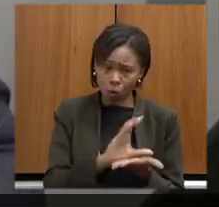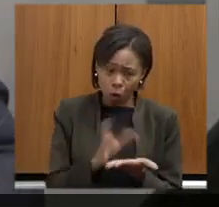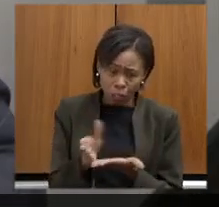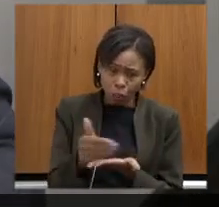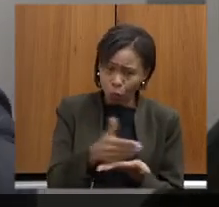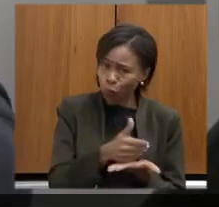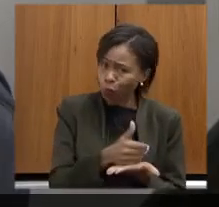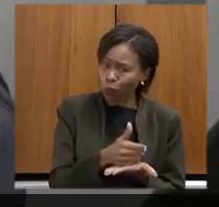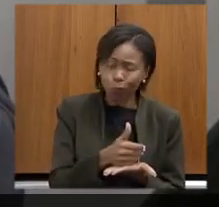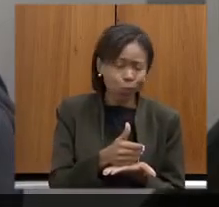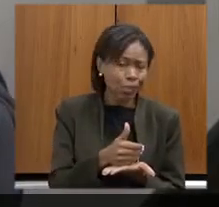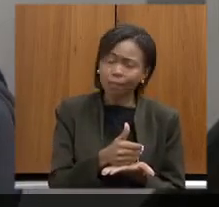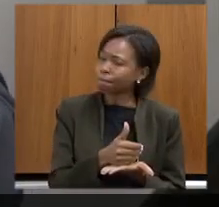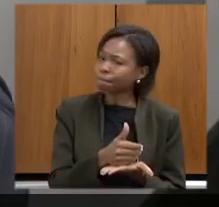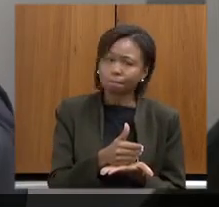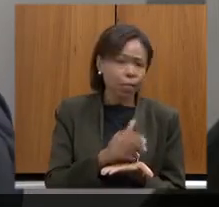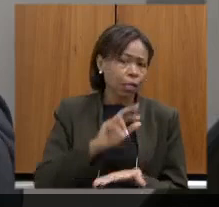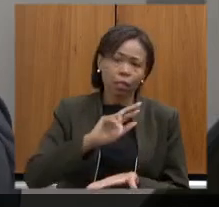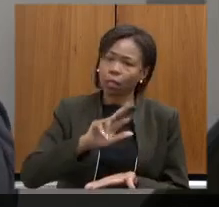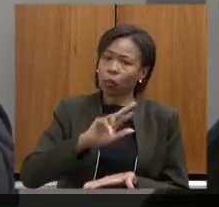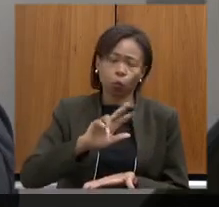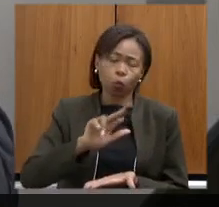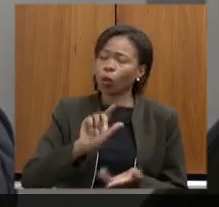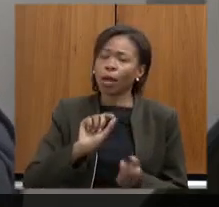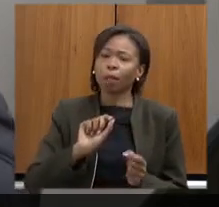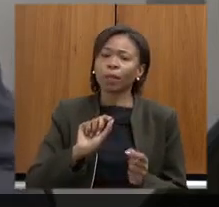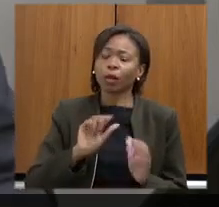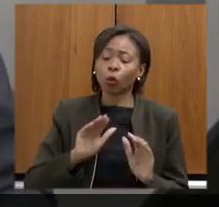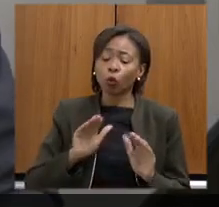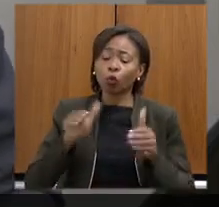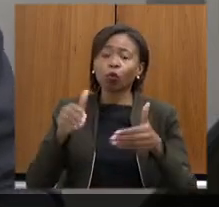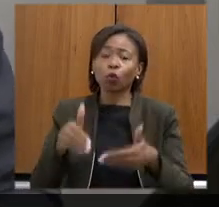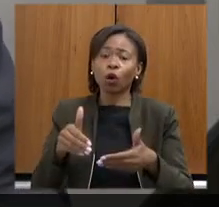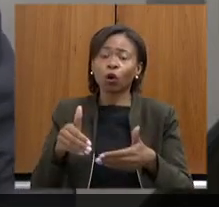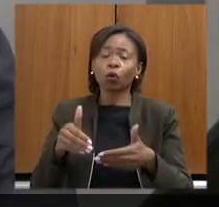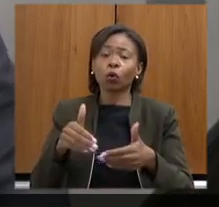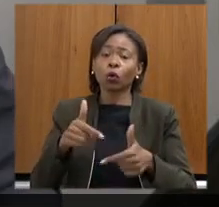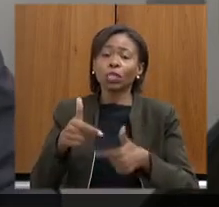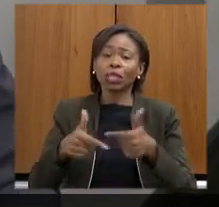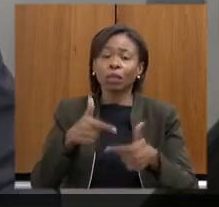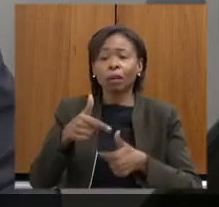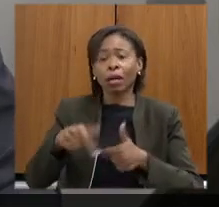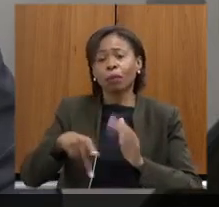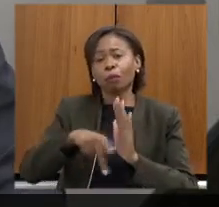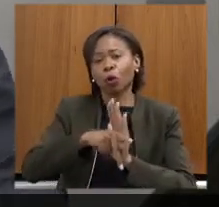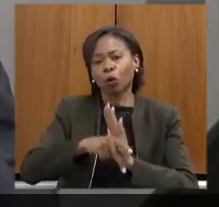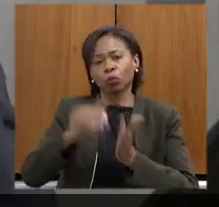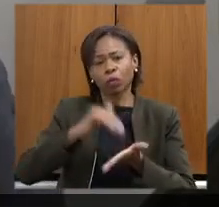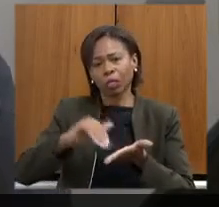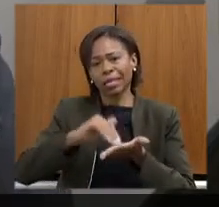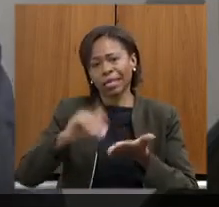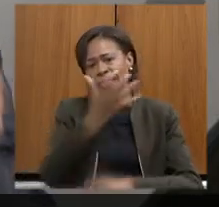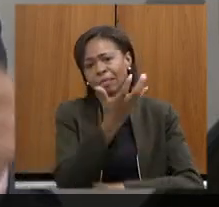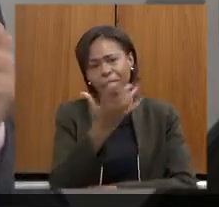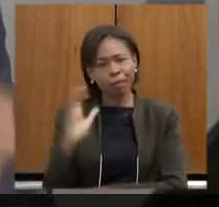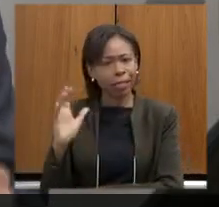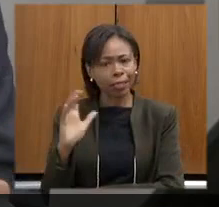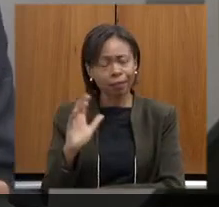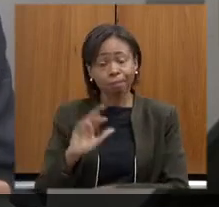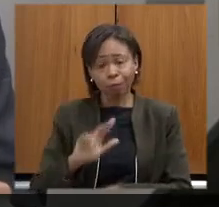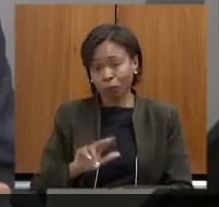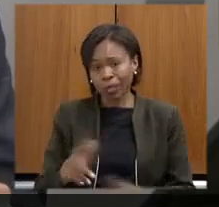disponibilizados para o aprimoramento das atividades da secretaria de meio ambiente eu acho que o grande